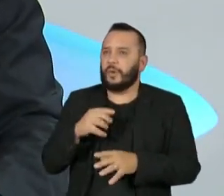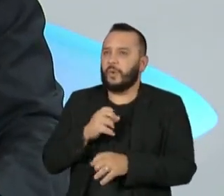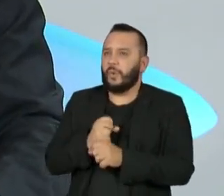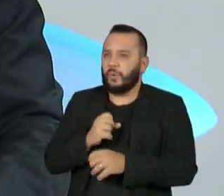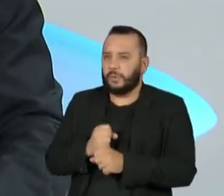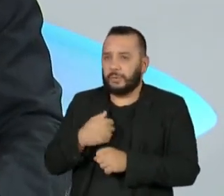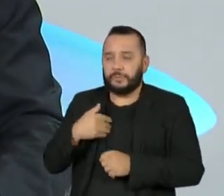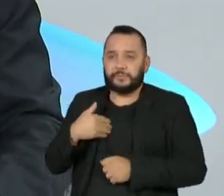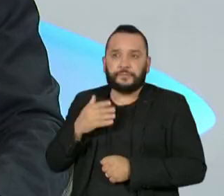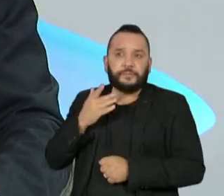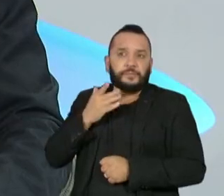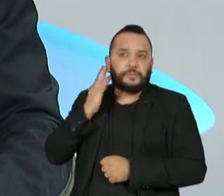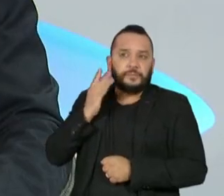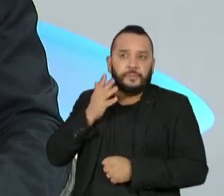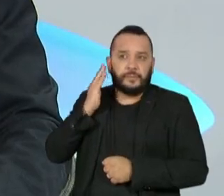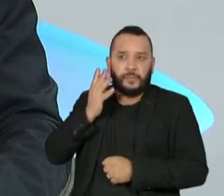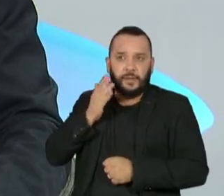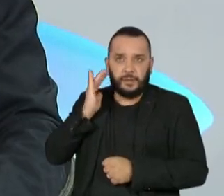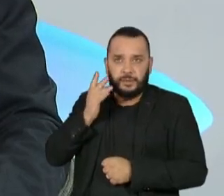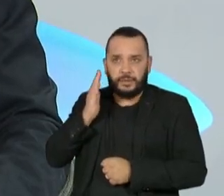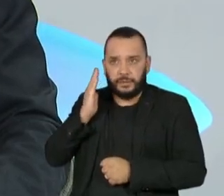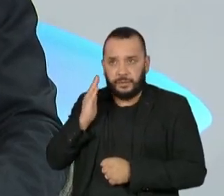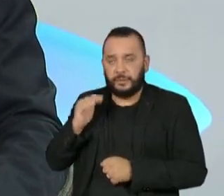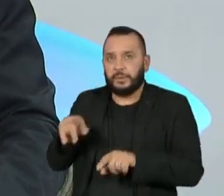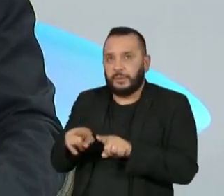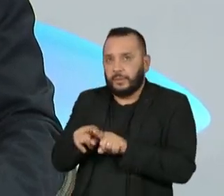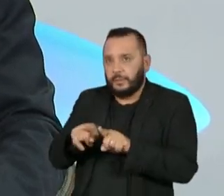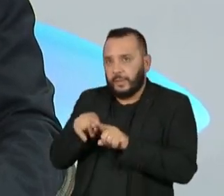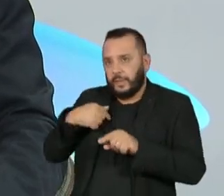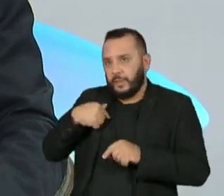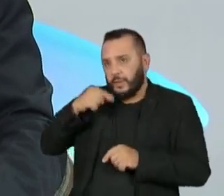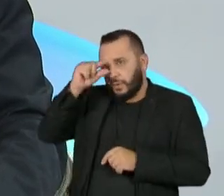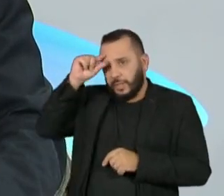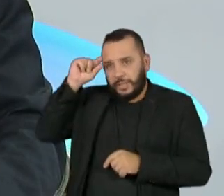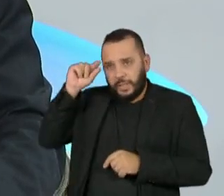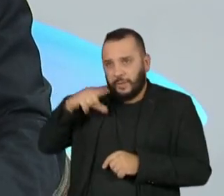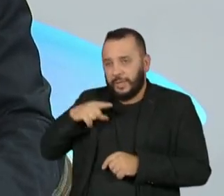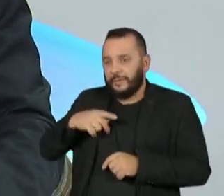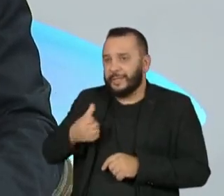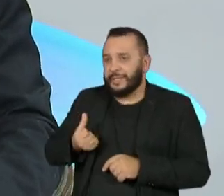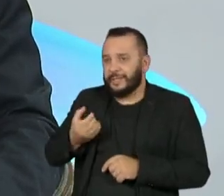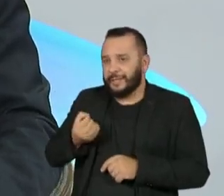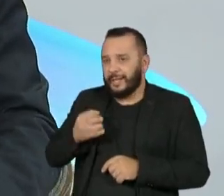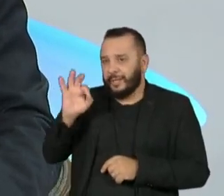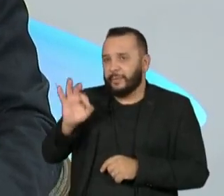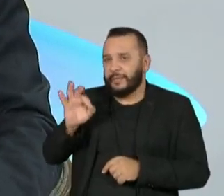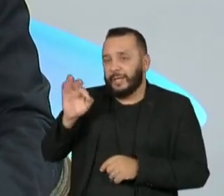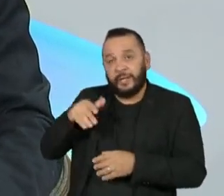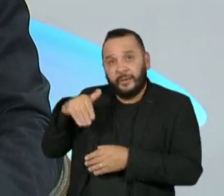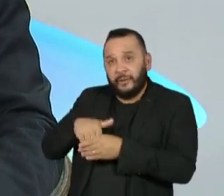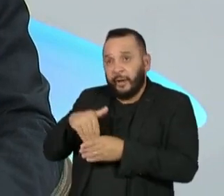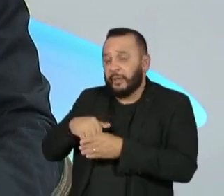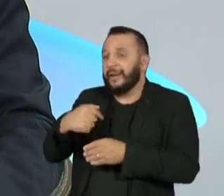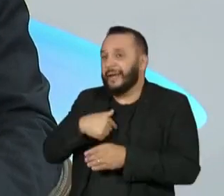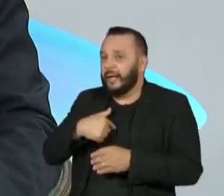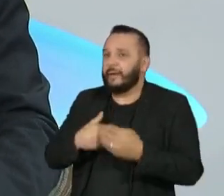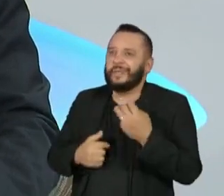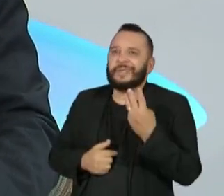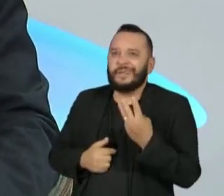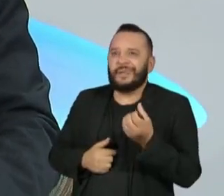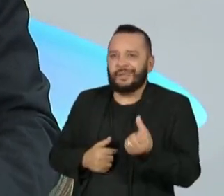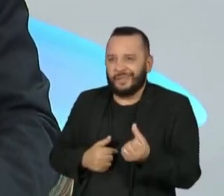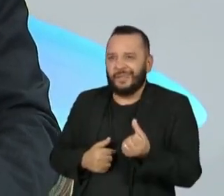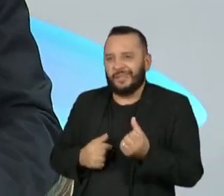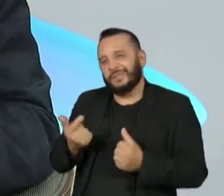Tarcísio mais o Rodrigo tiveram 60% dos votos válidos. Eu tive 36% e os